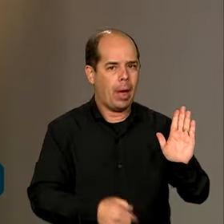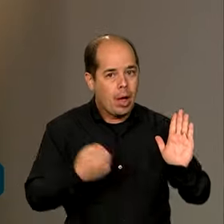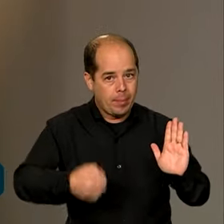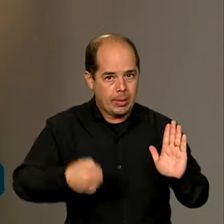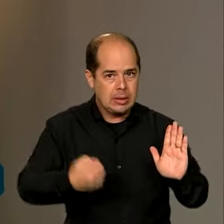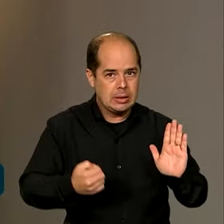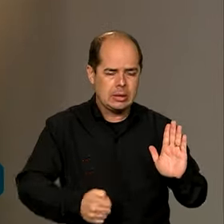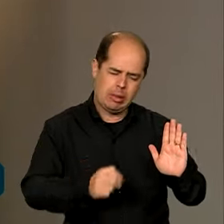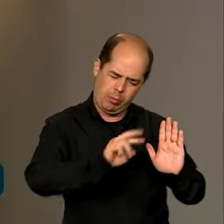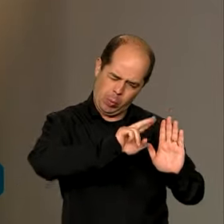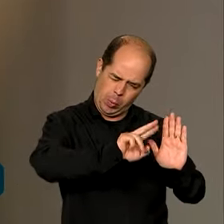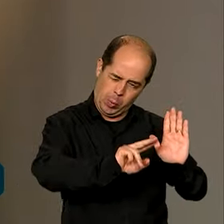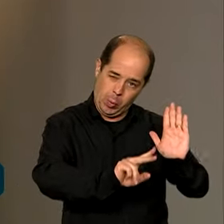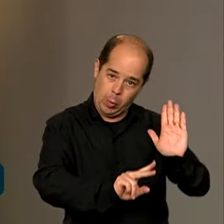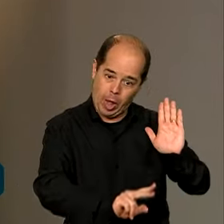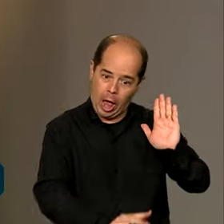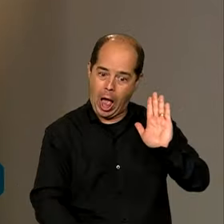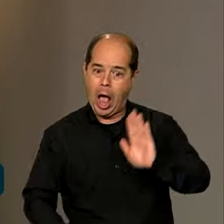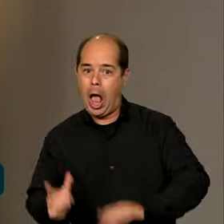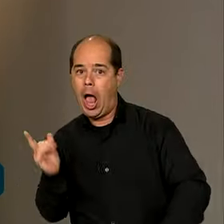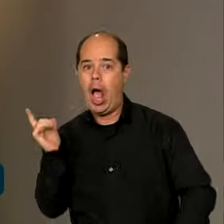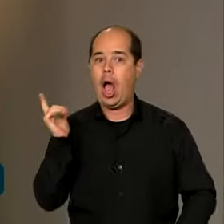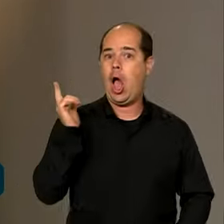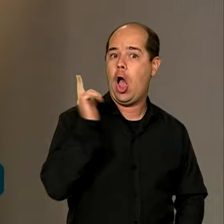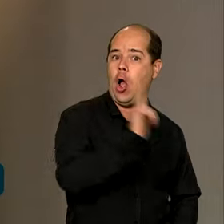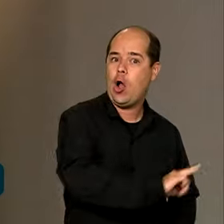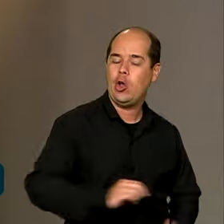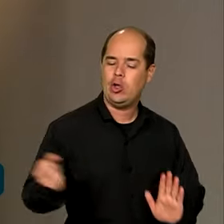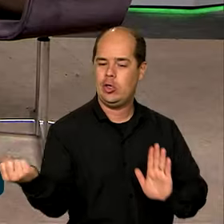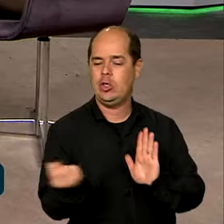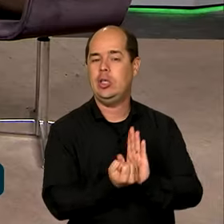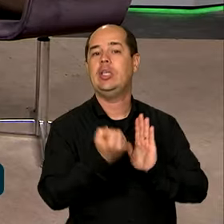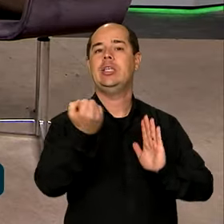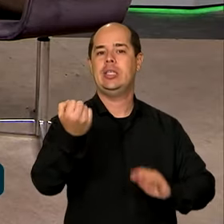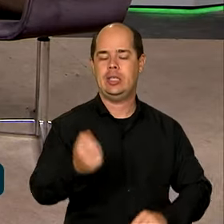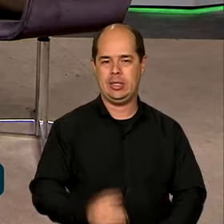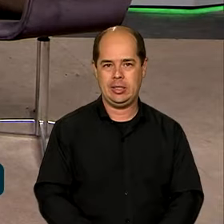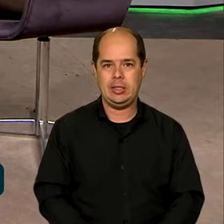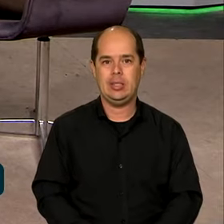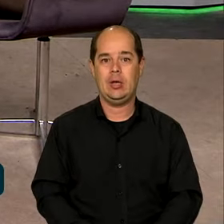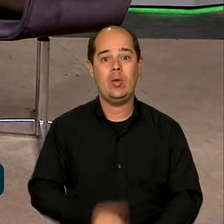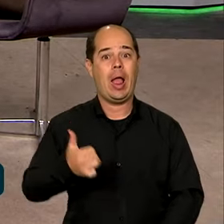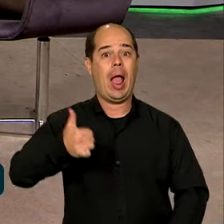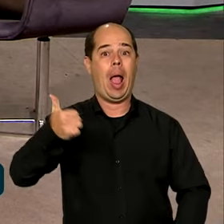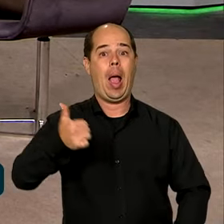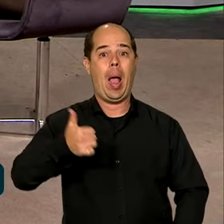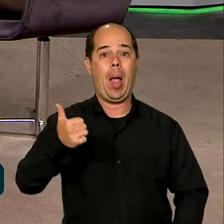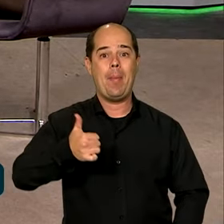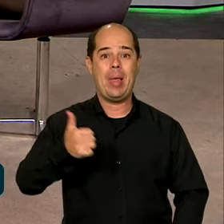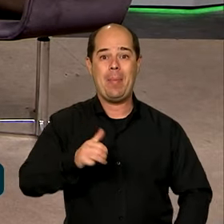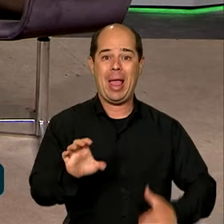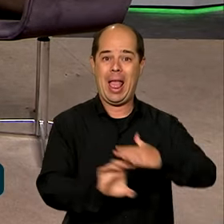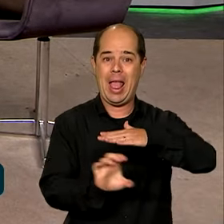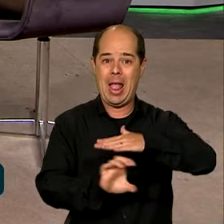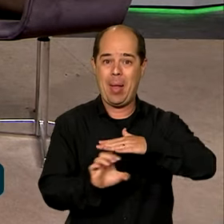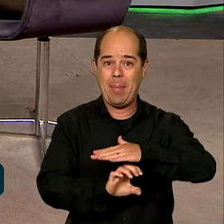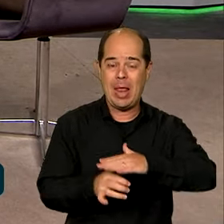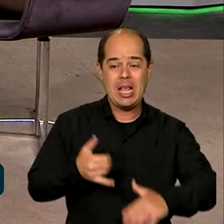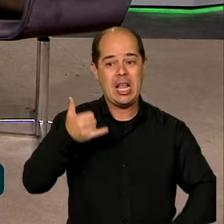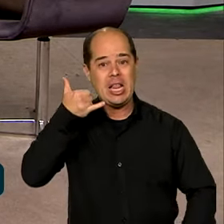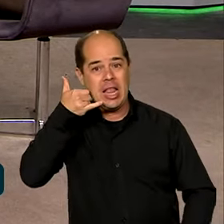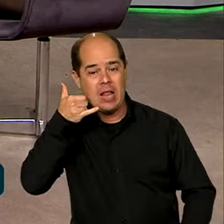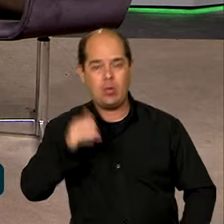para que a gente conquistasse esse selo de certificação. Primeira empresa de telecomunicações do país que obtém esse selo?